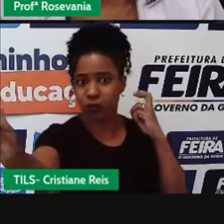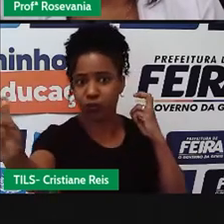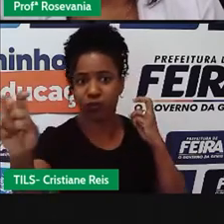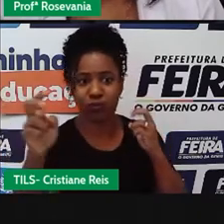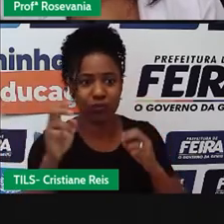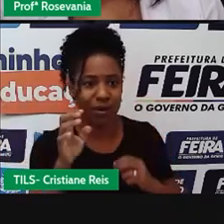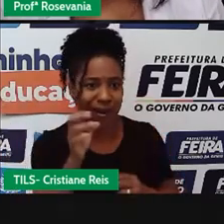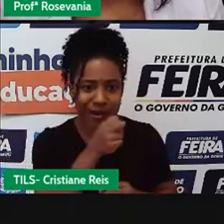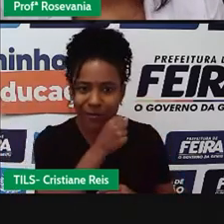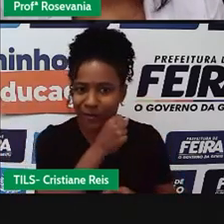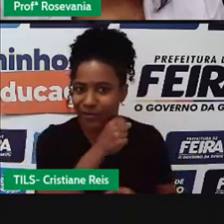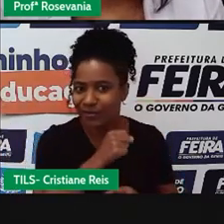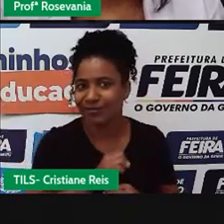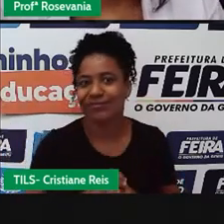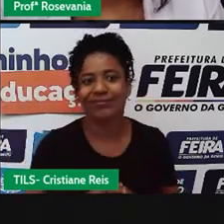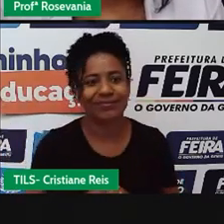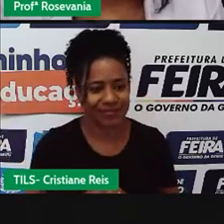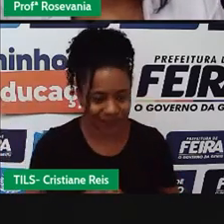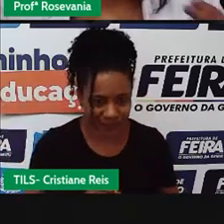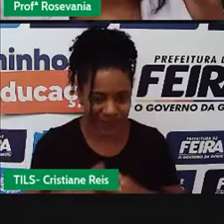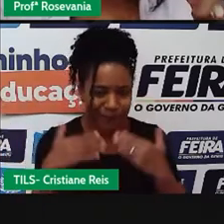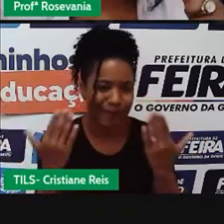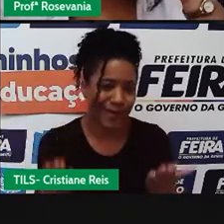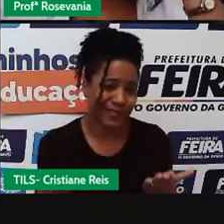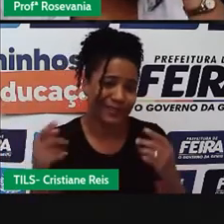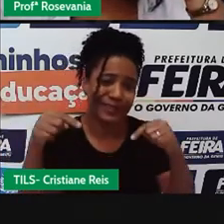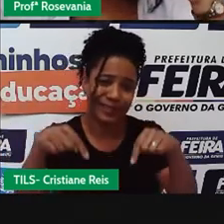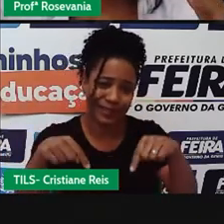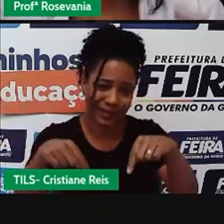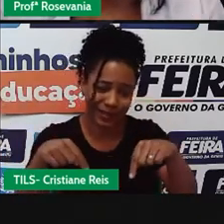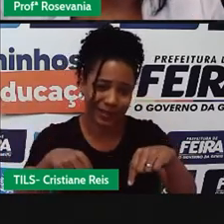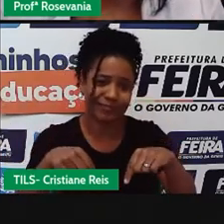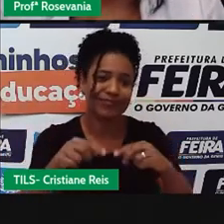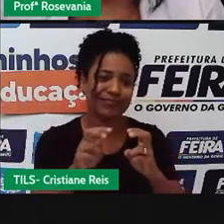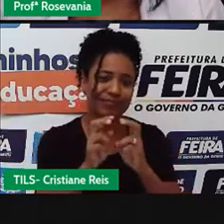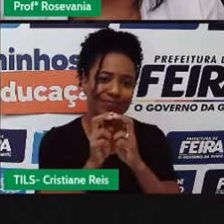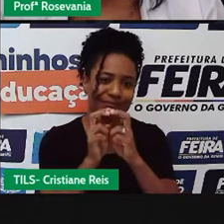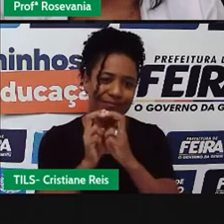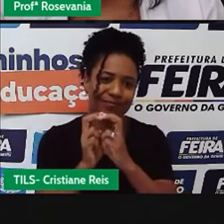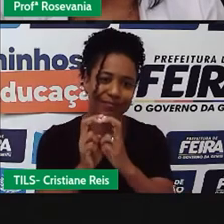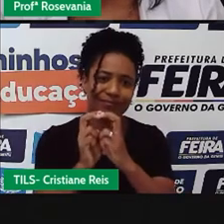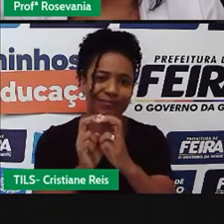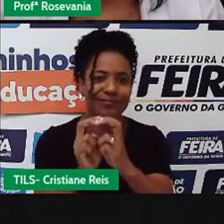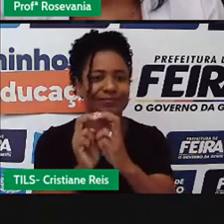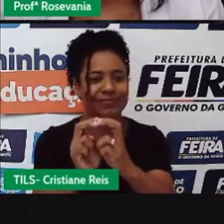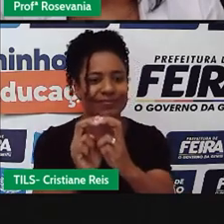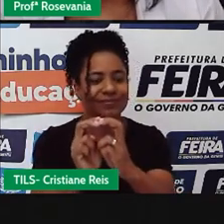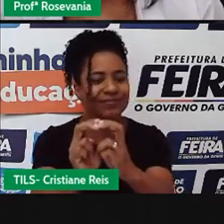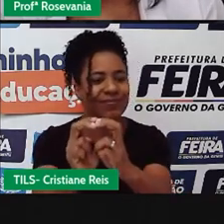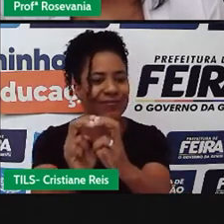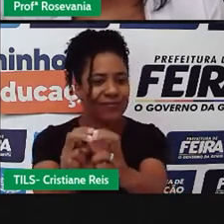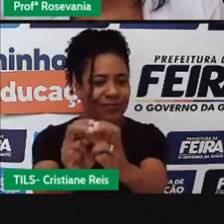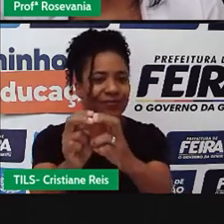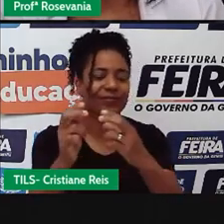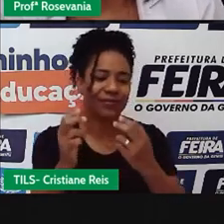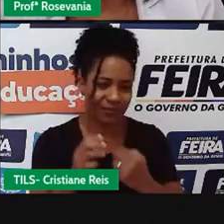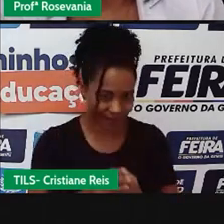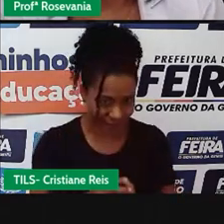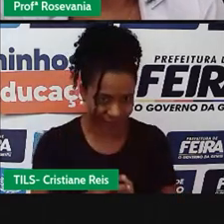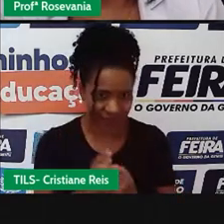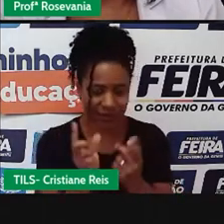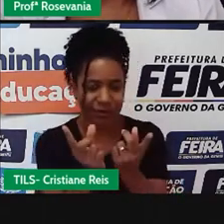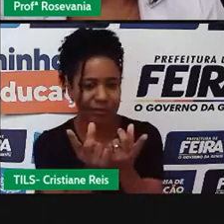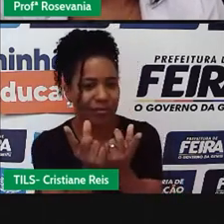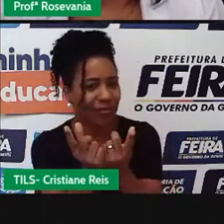poucas horas, mas a gente aqui, né, a ferrovia daqui da gente, não houve um investimento para que elas, né,